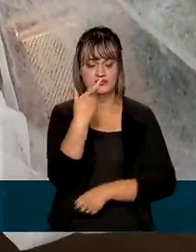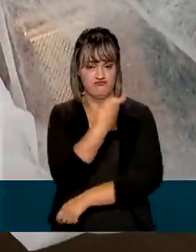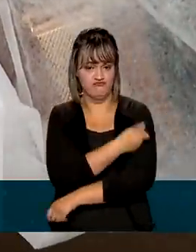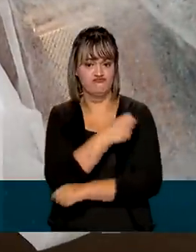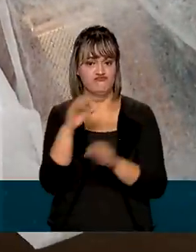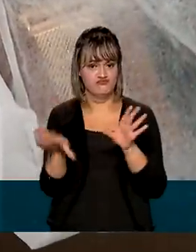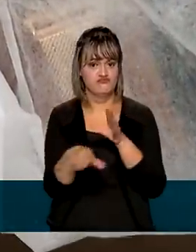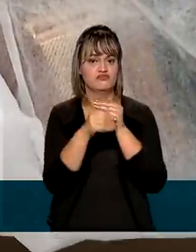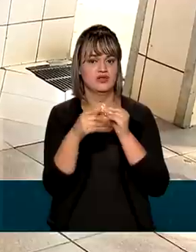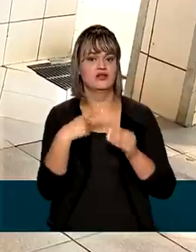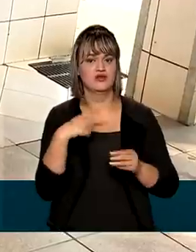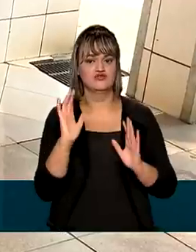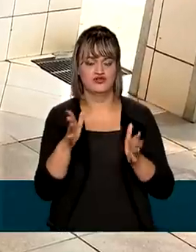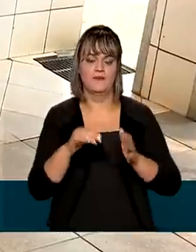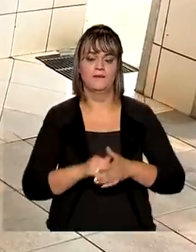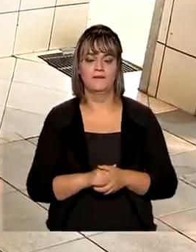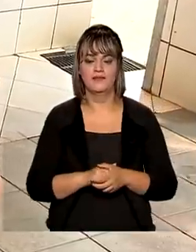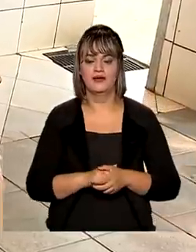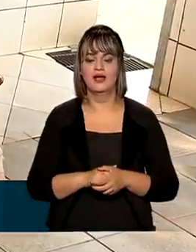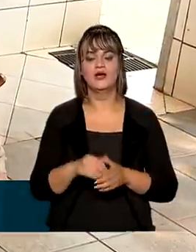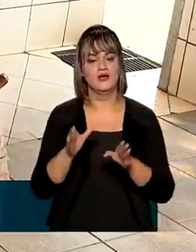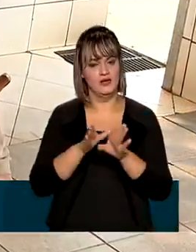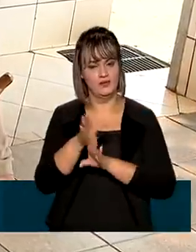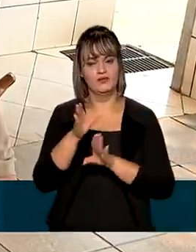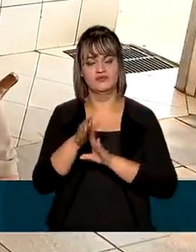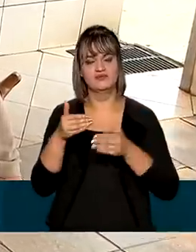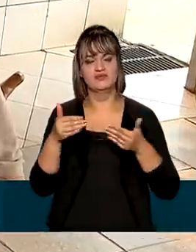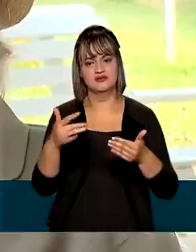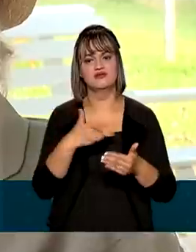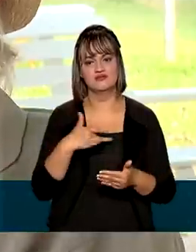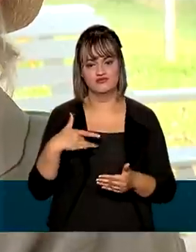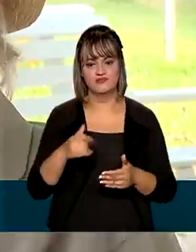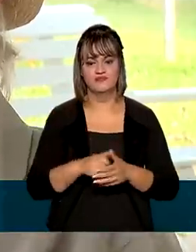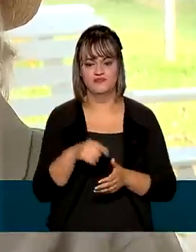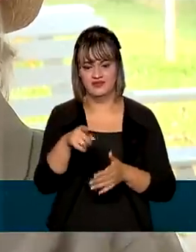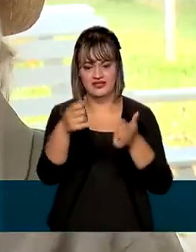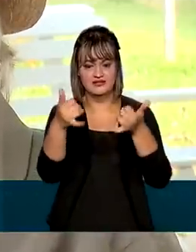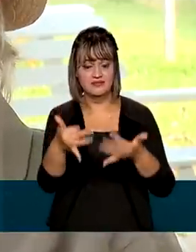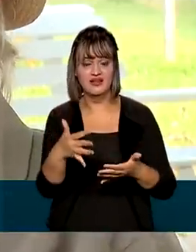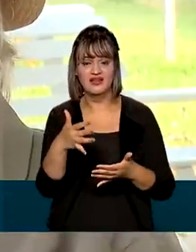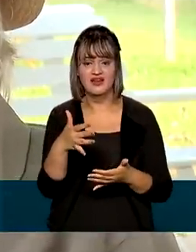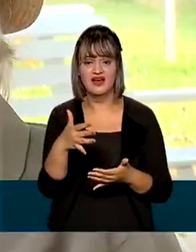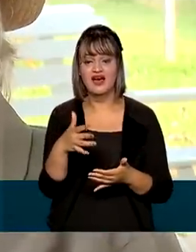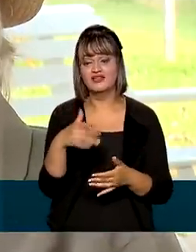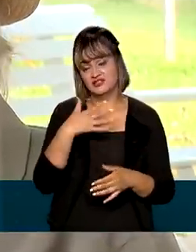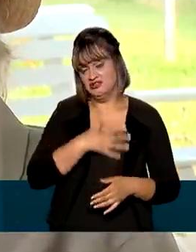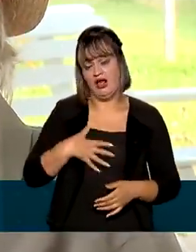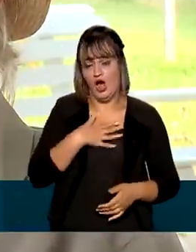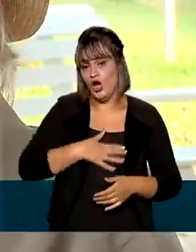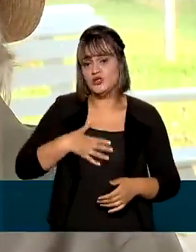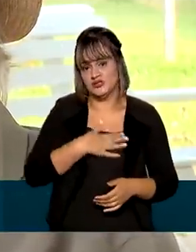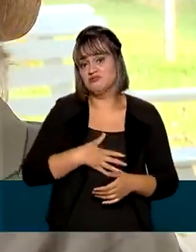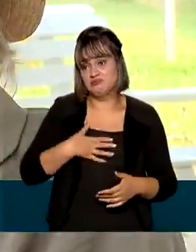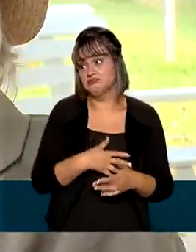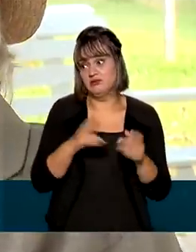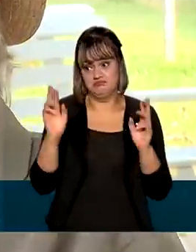recebendo a dose de reforço, como orienta o Ministério da Saúde. A gente só tem que ficar satisfeito e